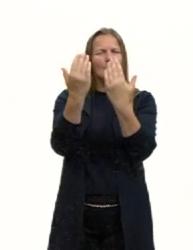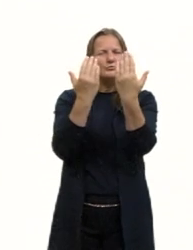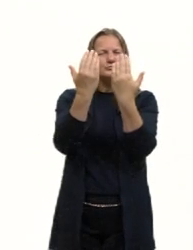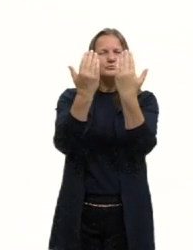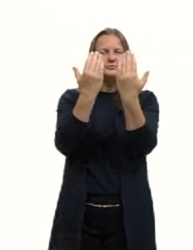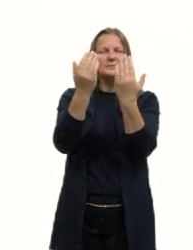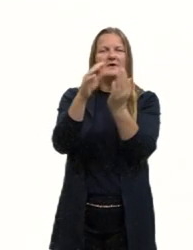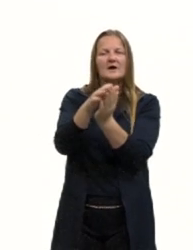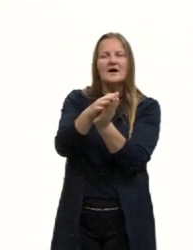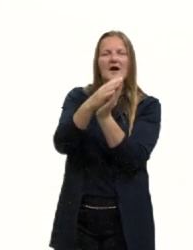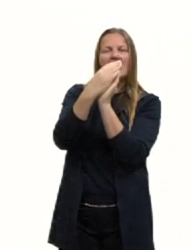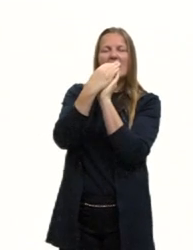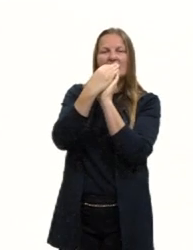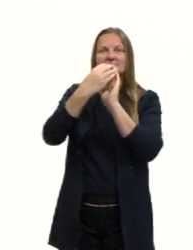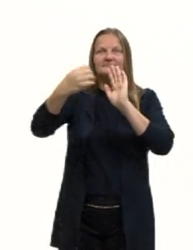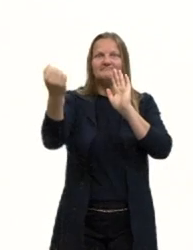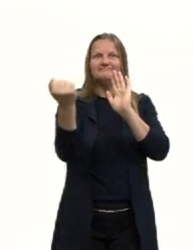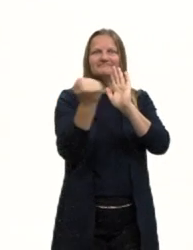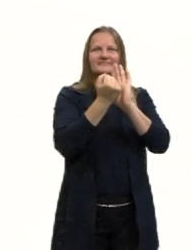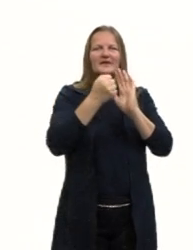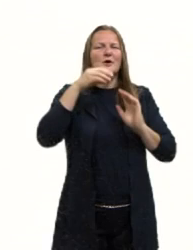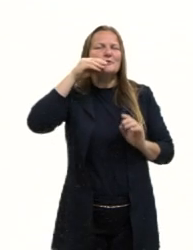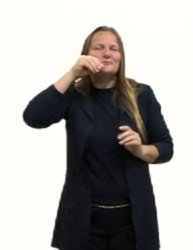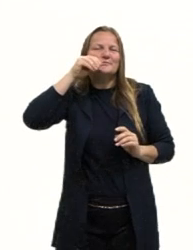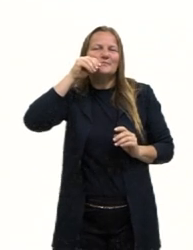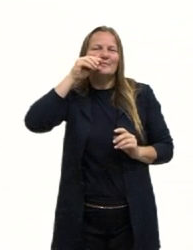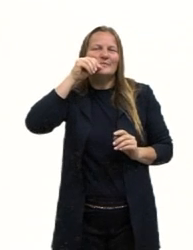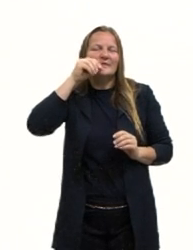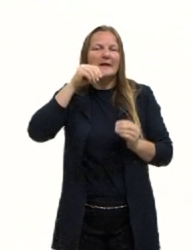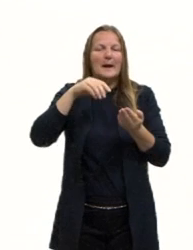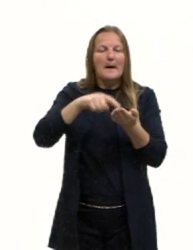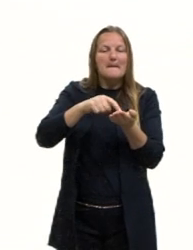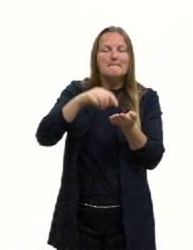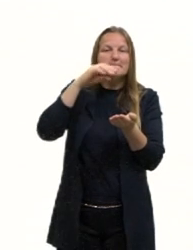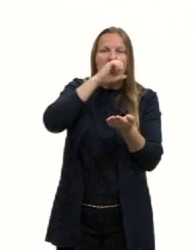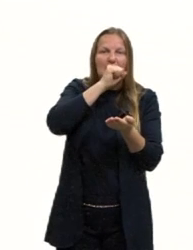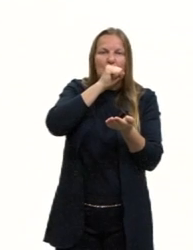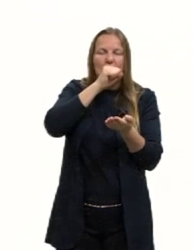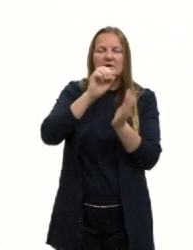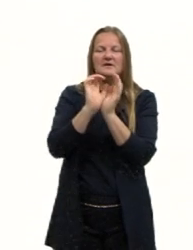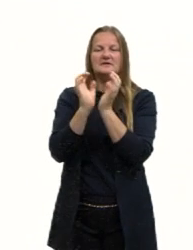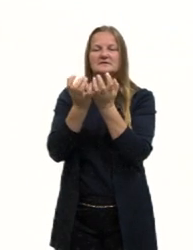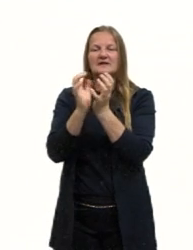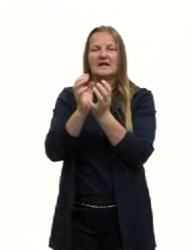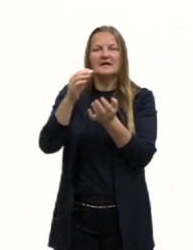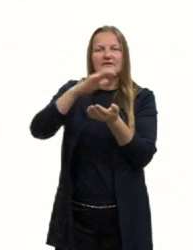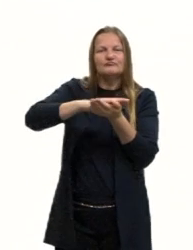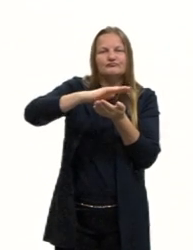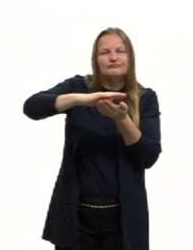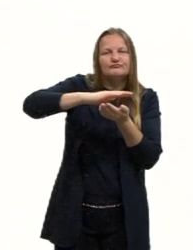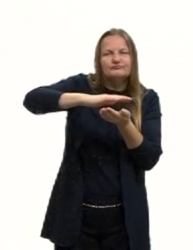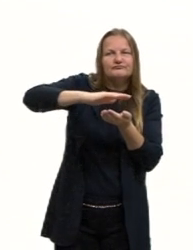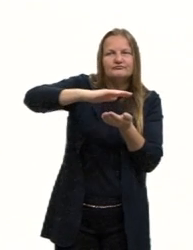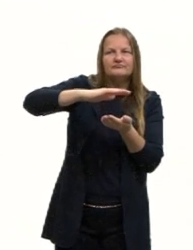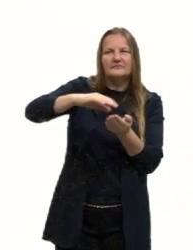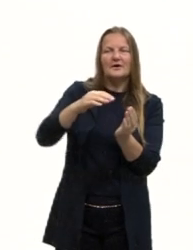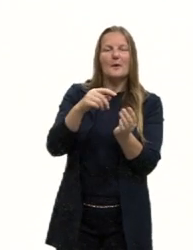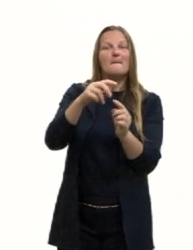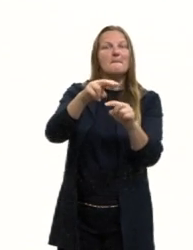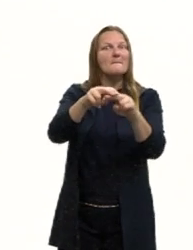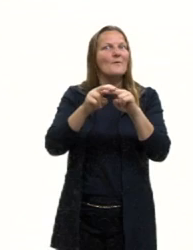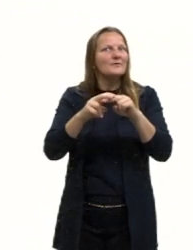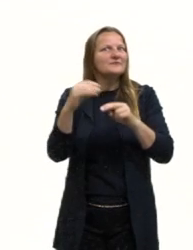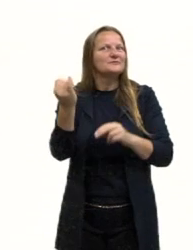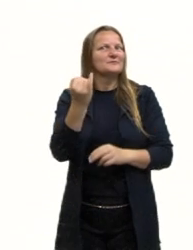o sabor marcante entre os pães e a salada. E, por esse motivo, não pode